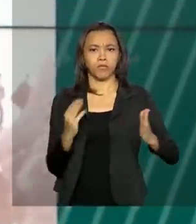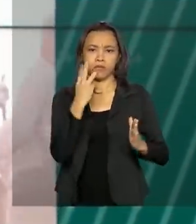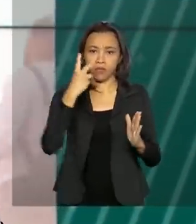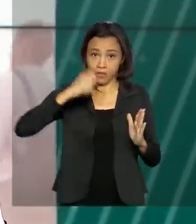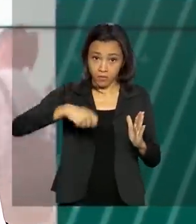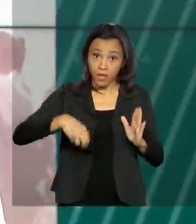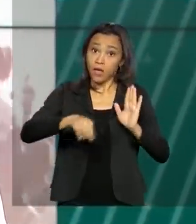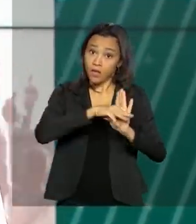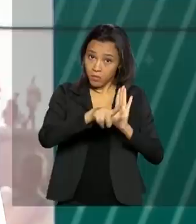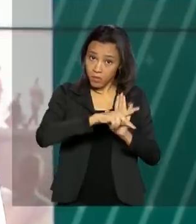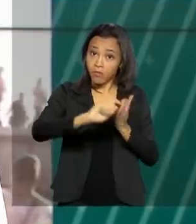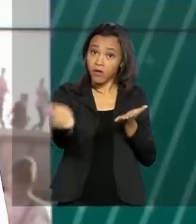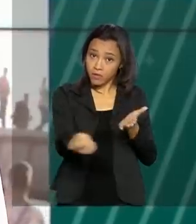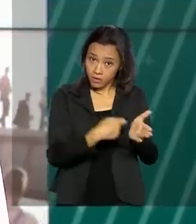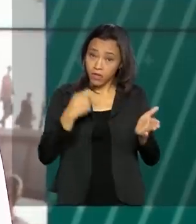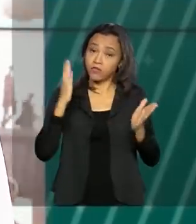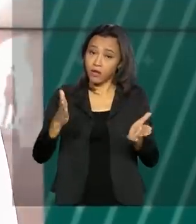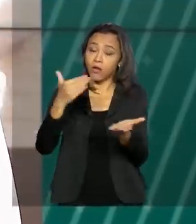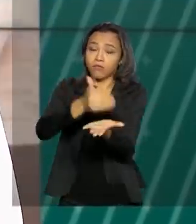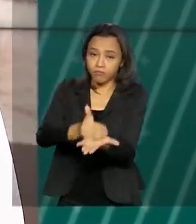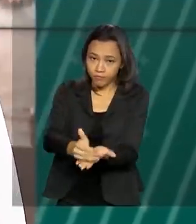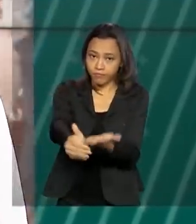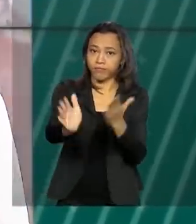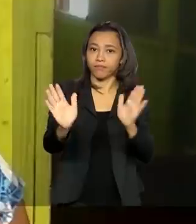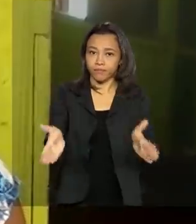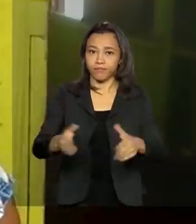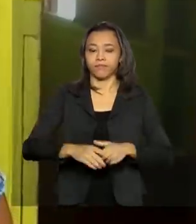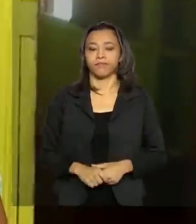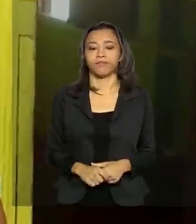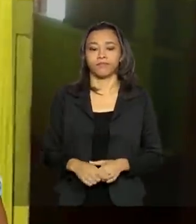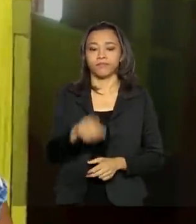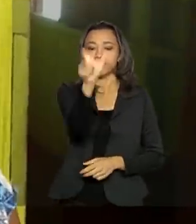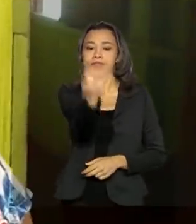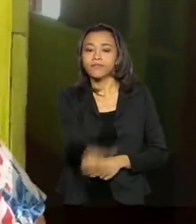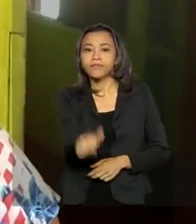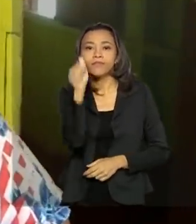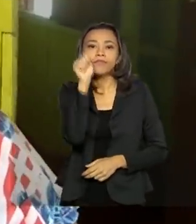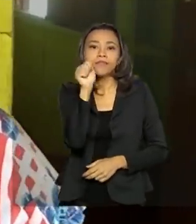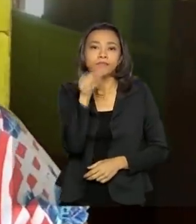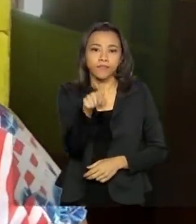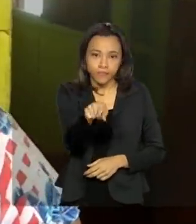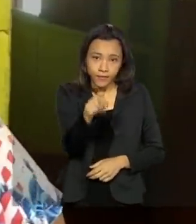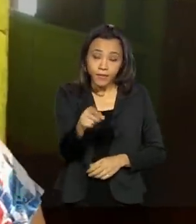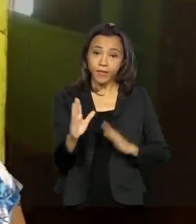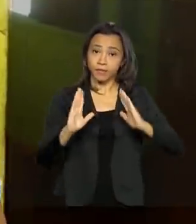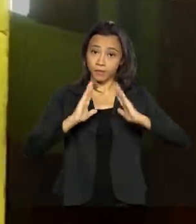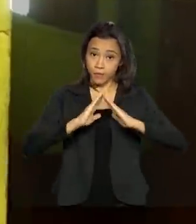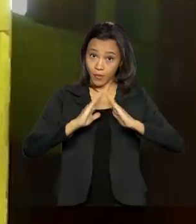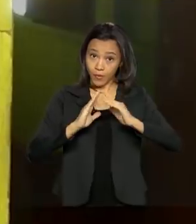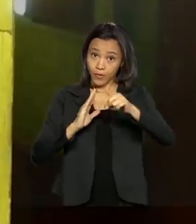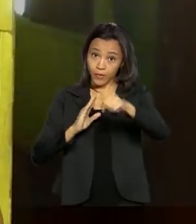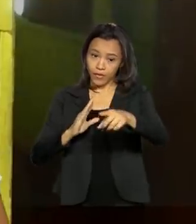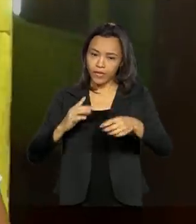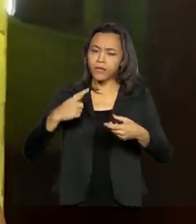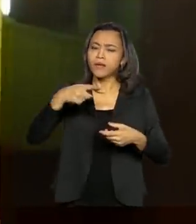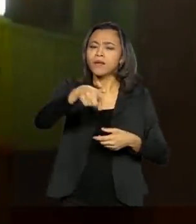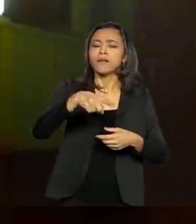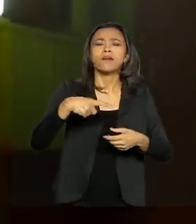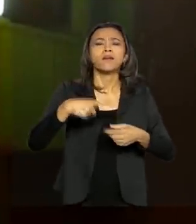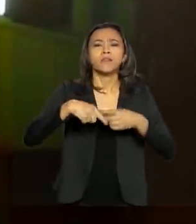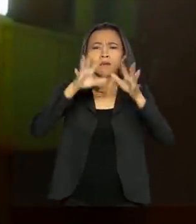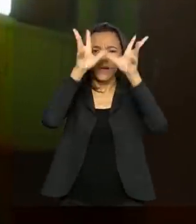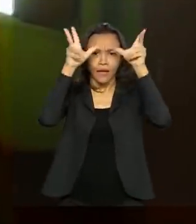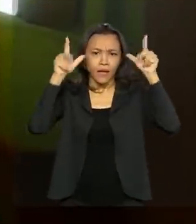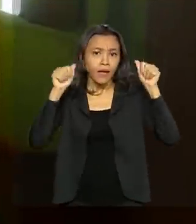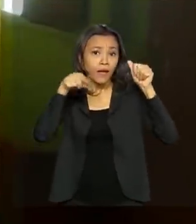assinada nesta semana já está valendo. A dona de casa, Eurides, que mora em Chapuri, no Acre, é uma